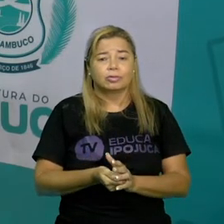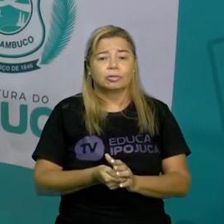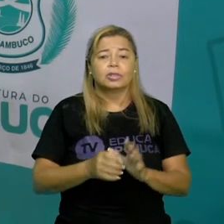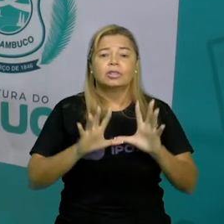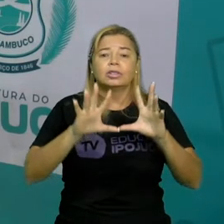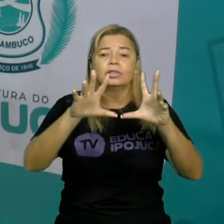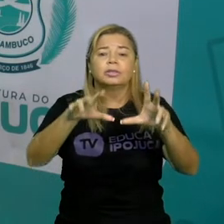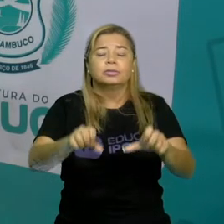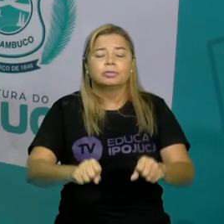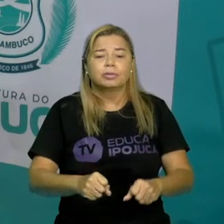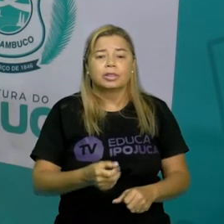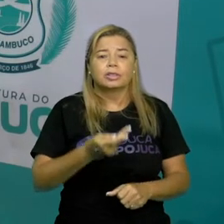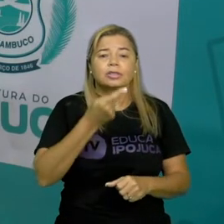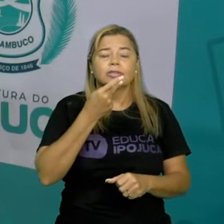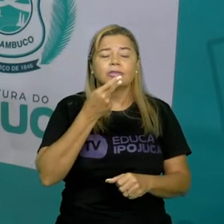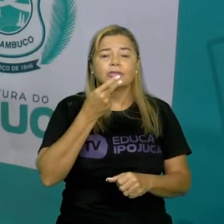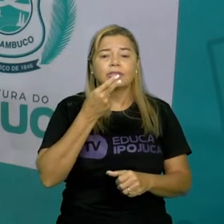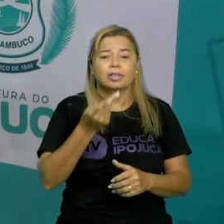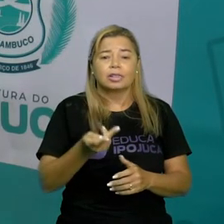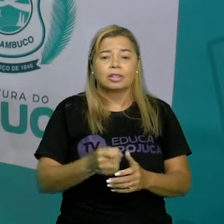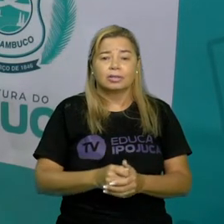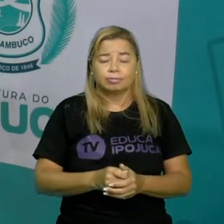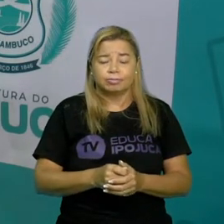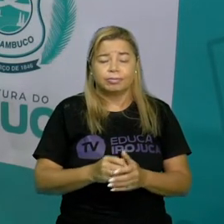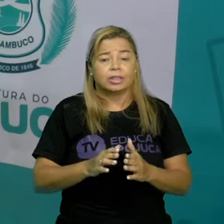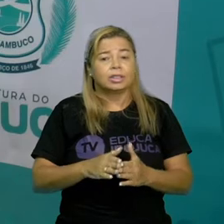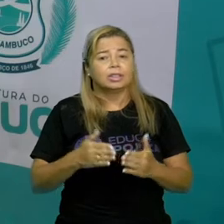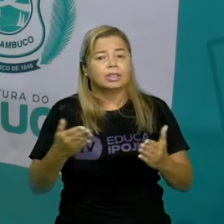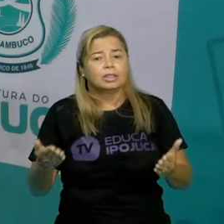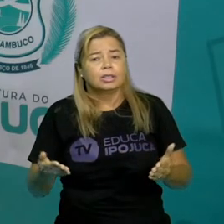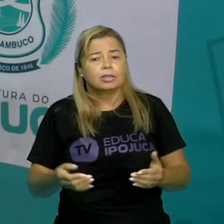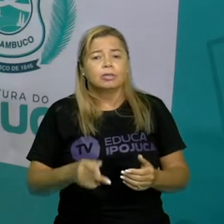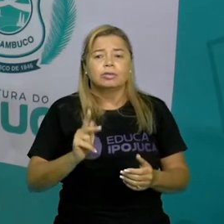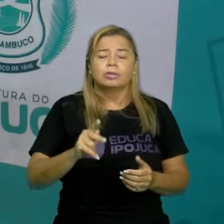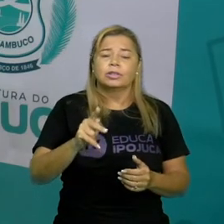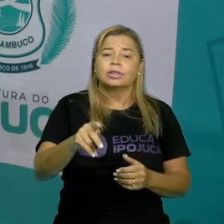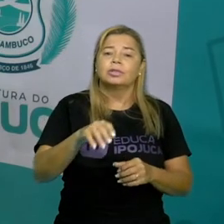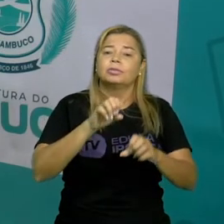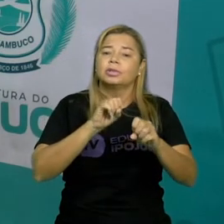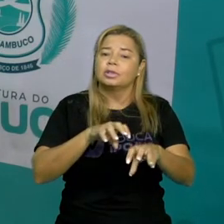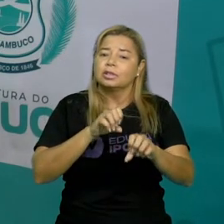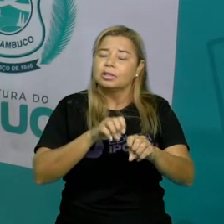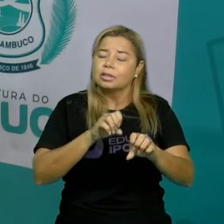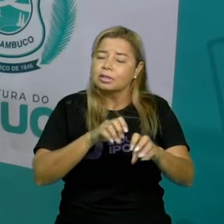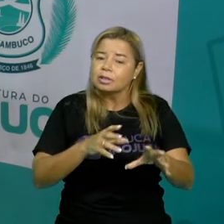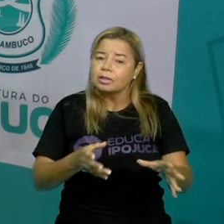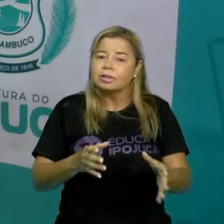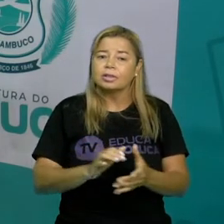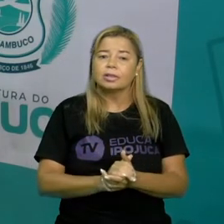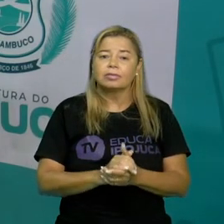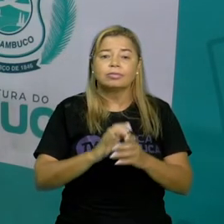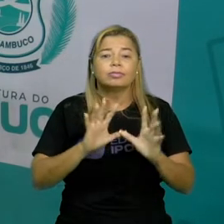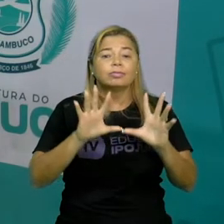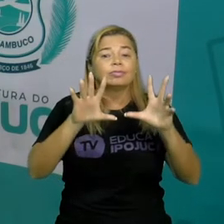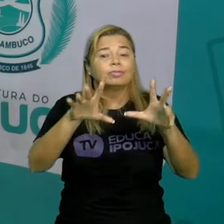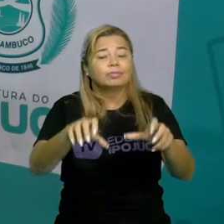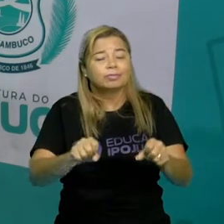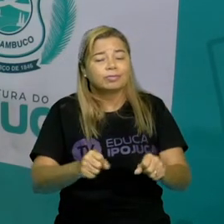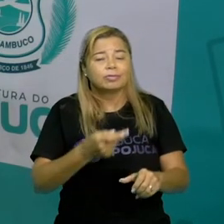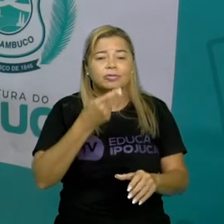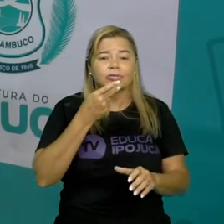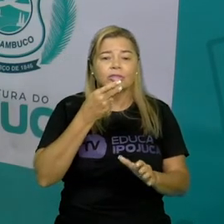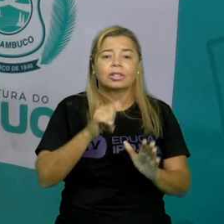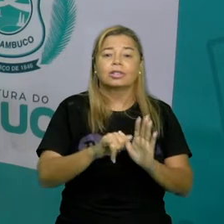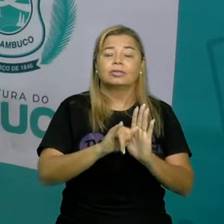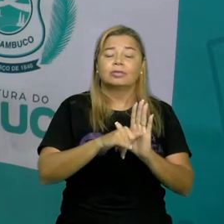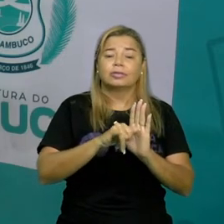falam sempre há uma moral como eu já falei na aula passada então é muito importante se os animais falam é uma